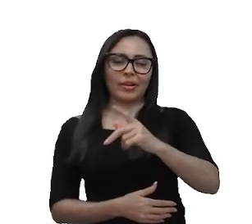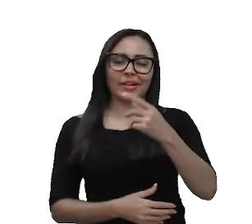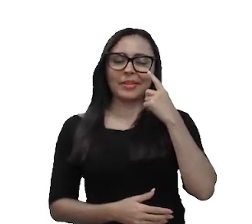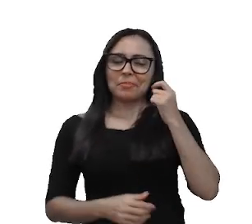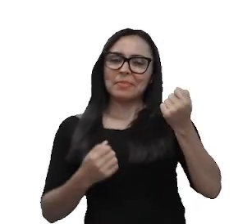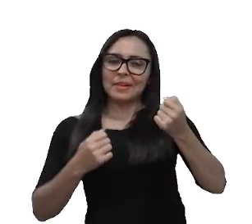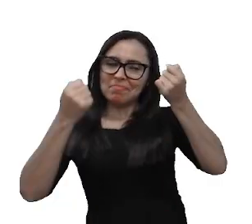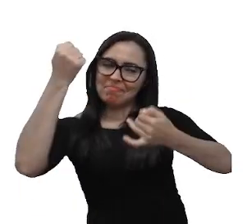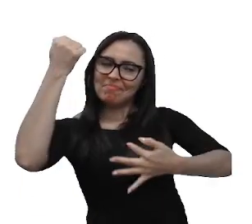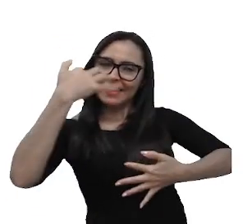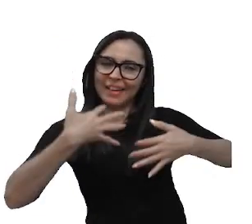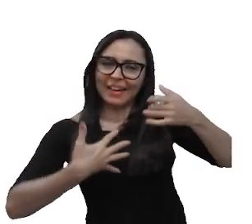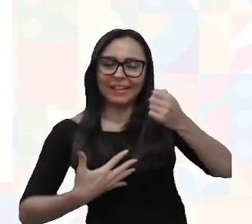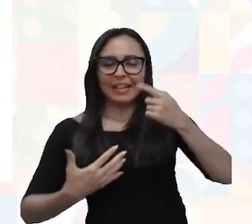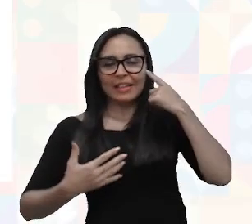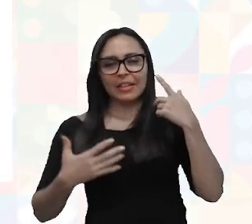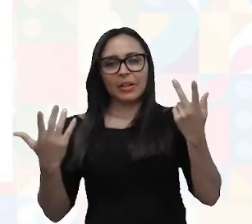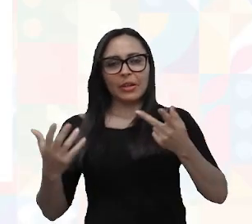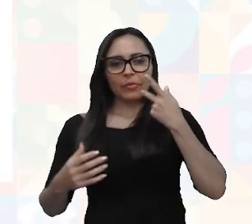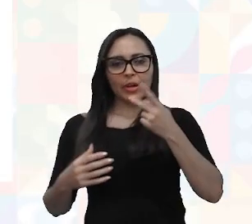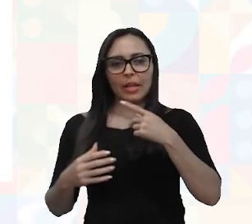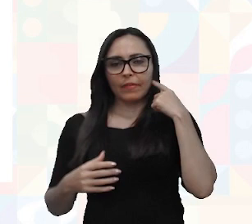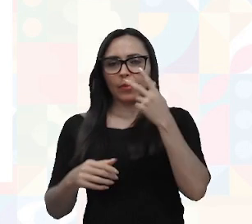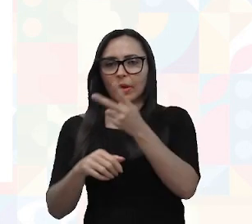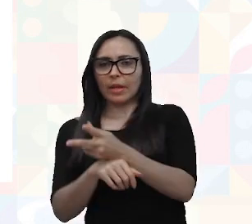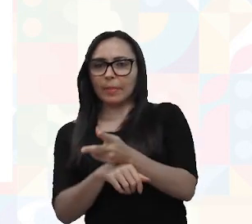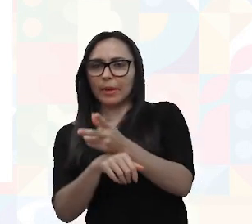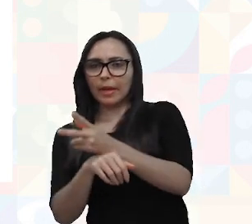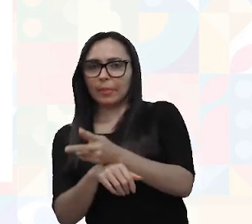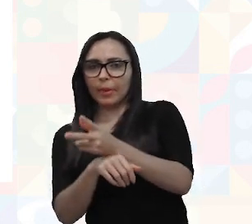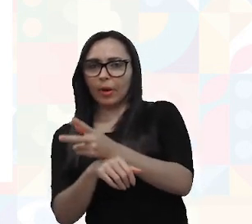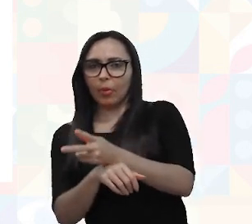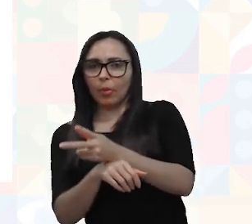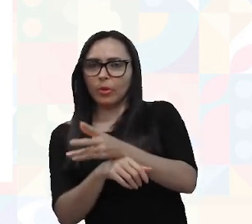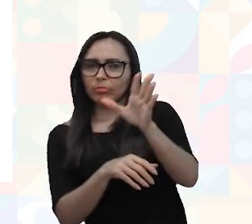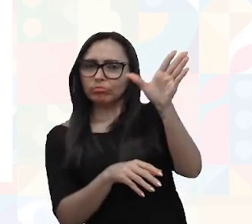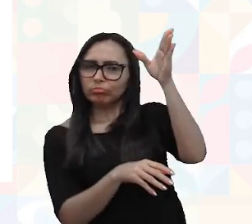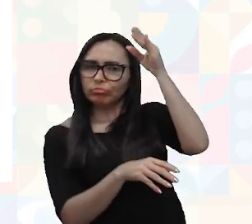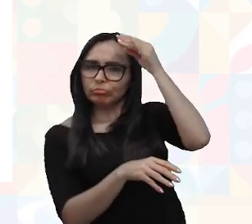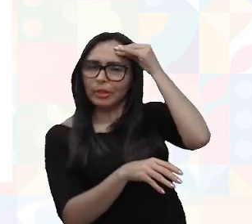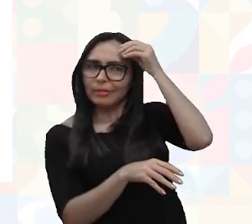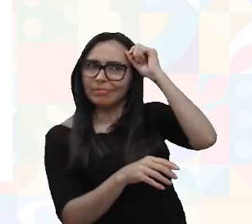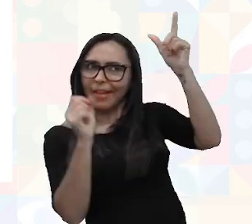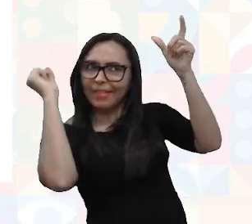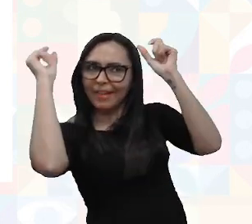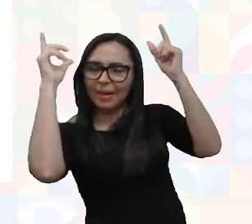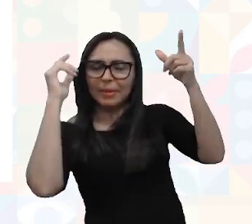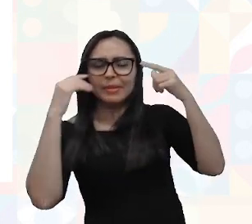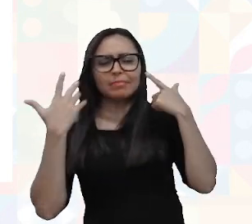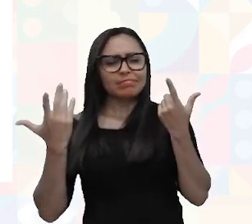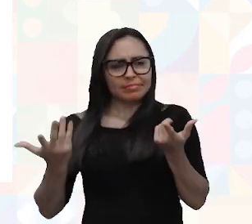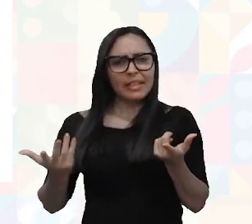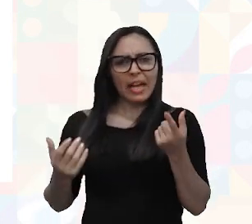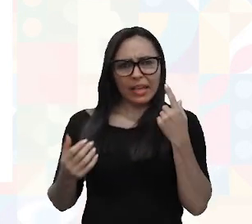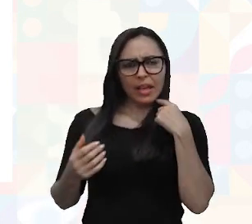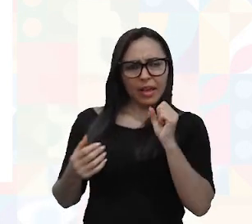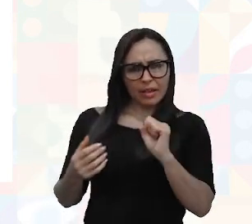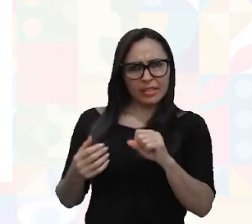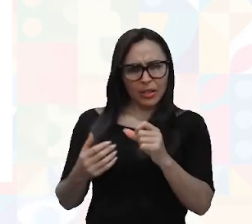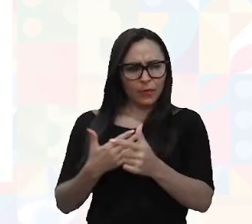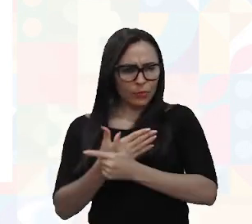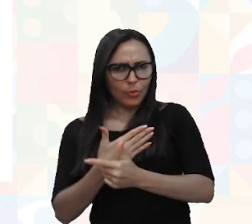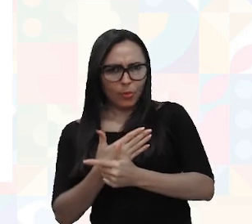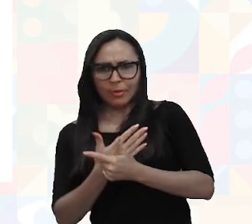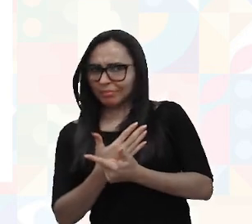dele, porque ele sempre dizia que é uma câmera na mão e uma ideia na cabeça. Mas será que é assim mesmo que funciona?